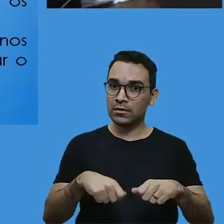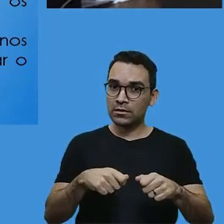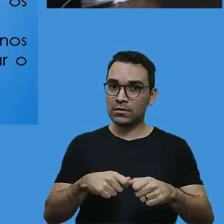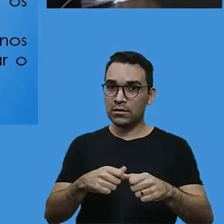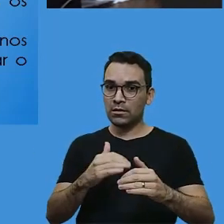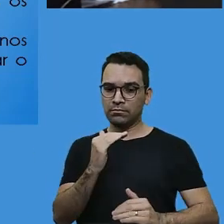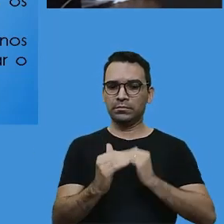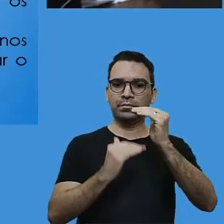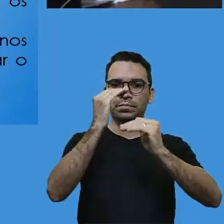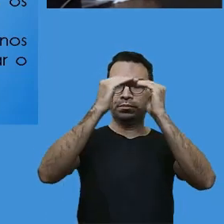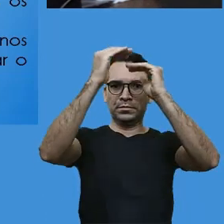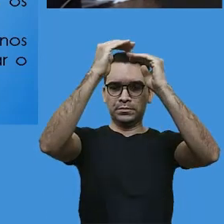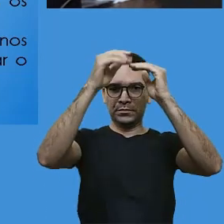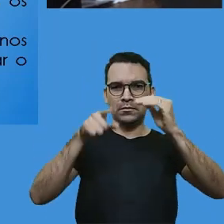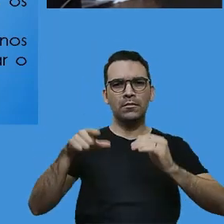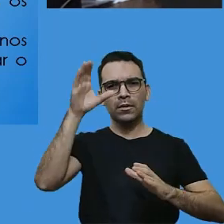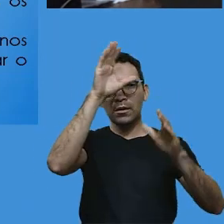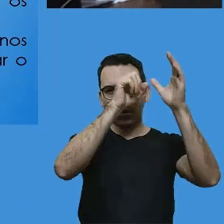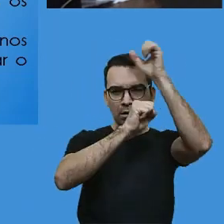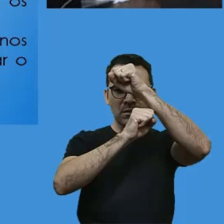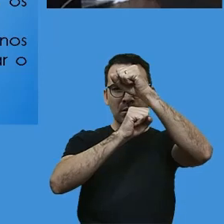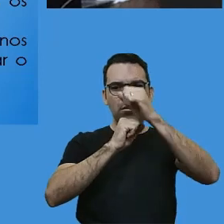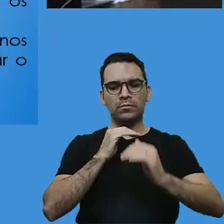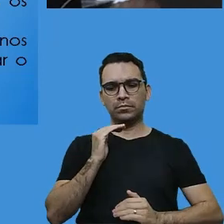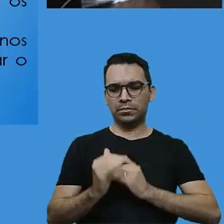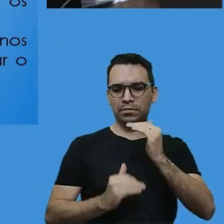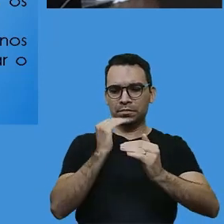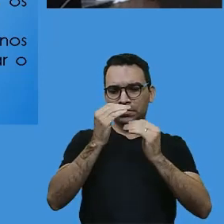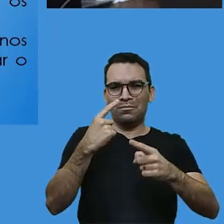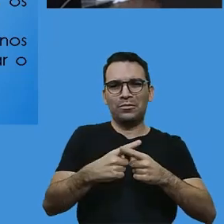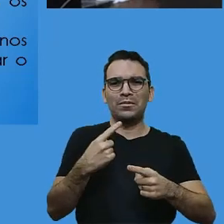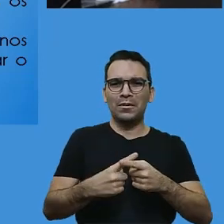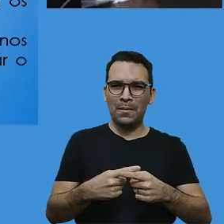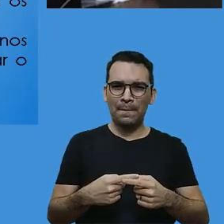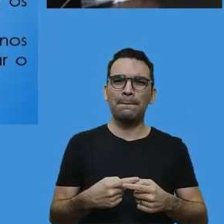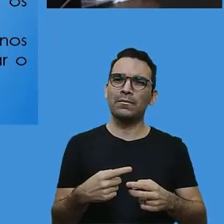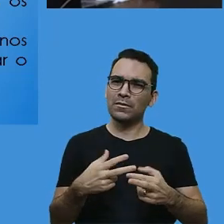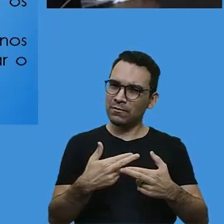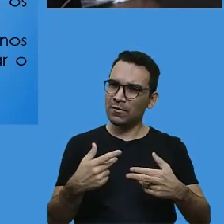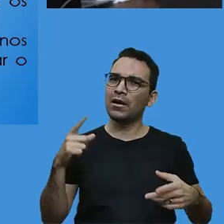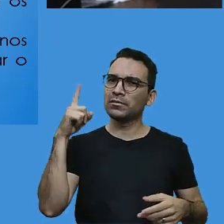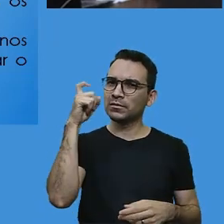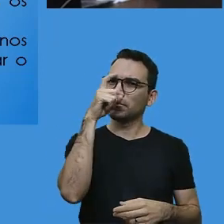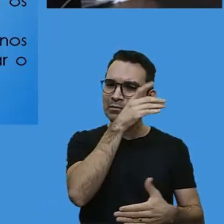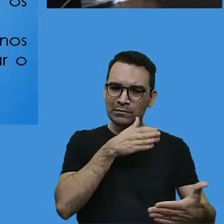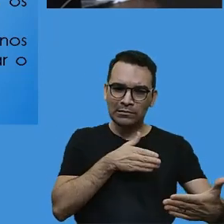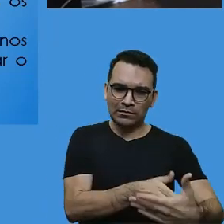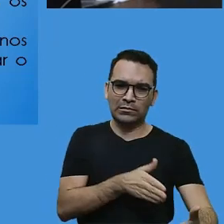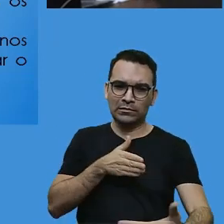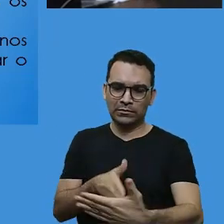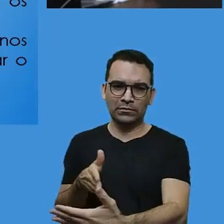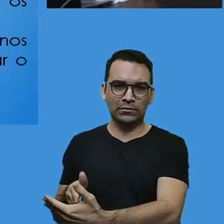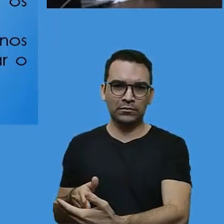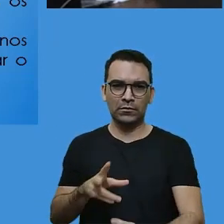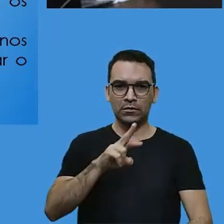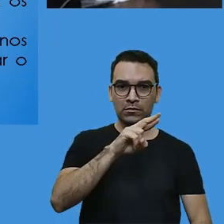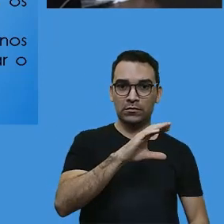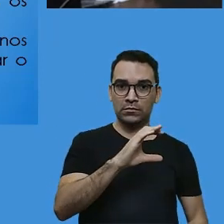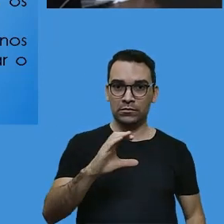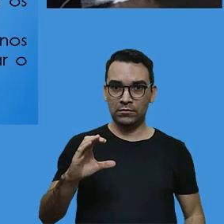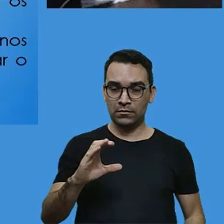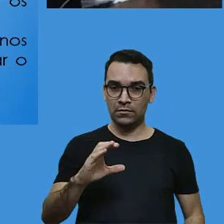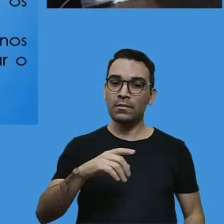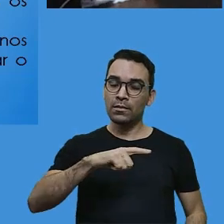na sua trajetória educacional, apesar de todos os desafios. E o RCC está organizado